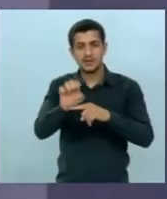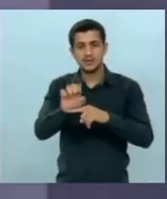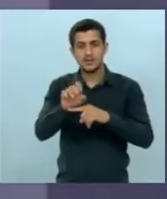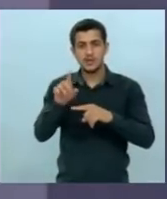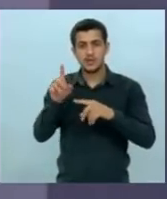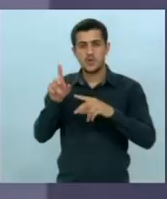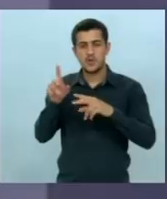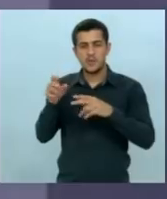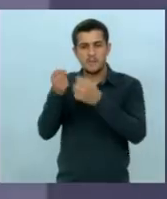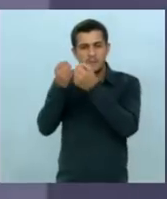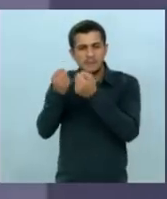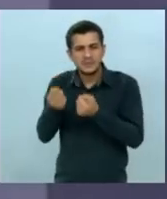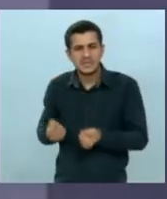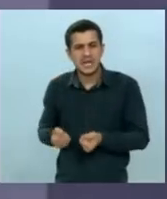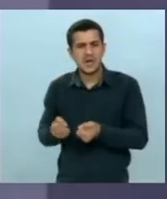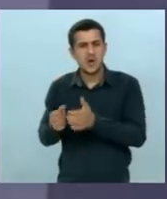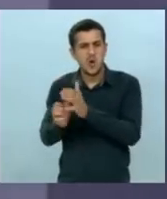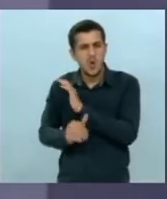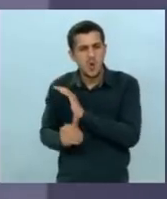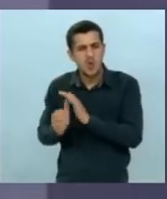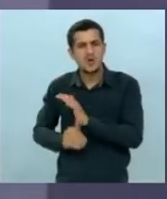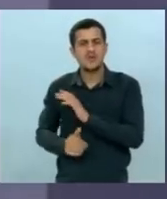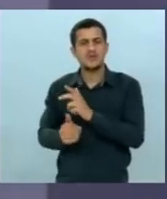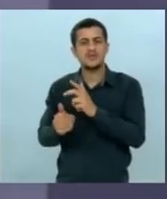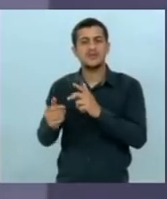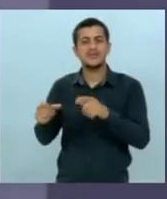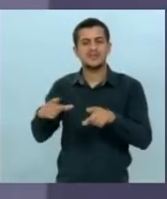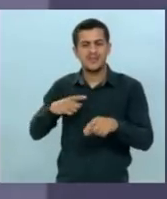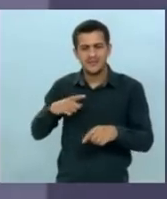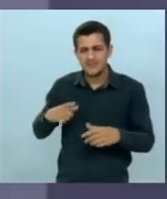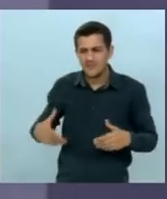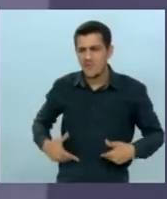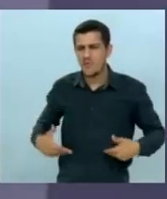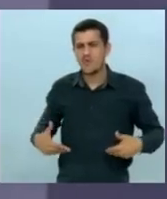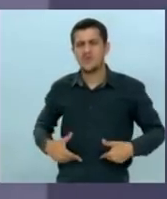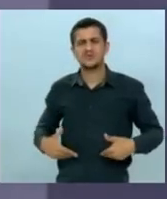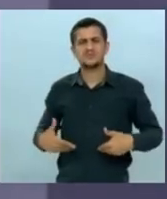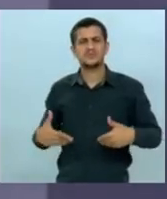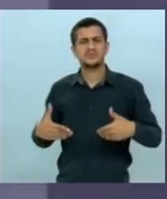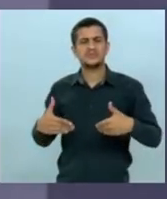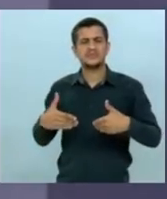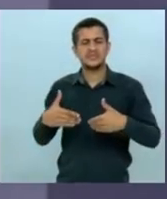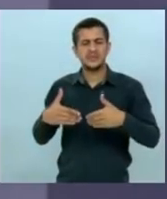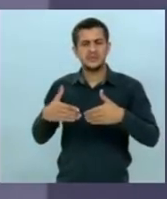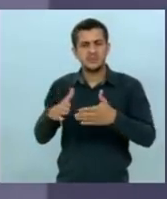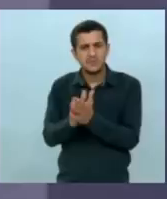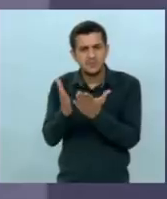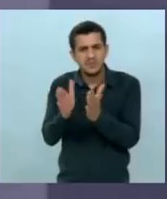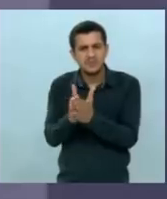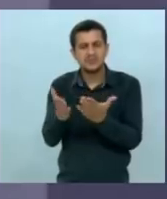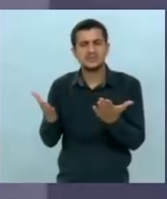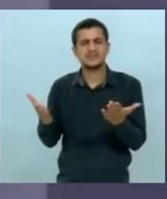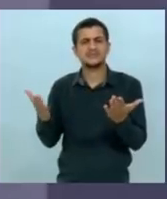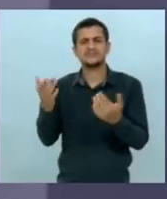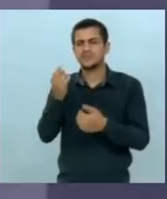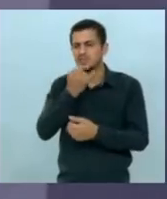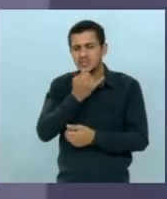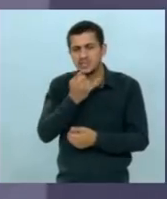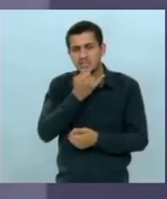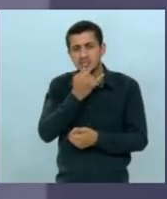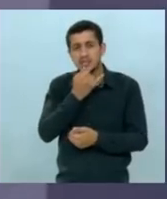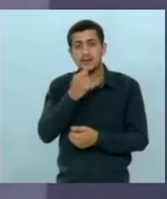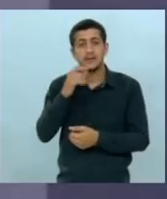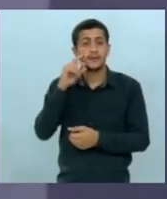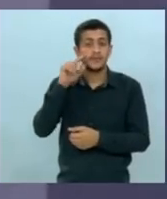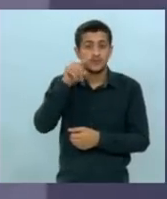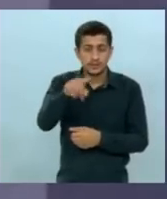jugo da corrupção que traz fome que traz miséria que traz tristeza você que